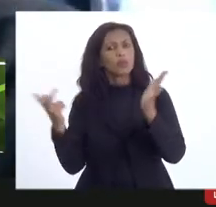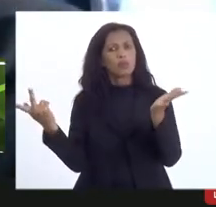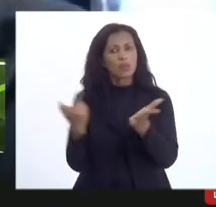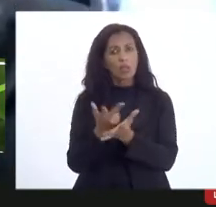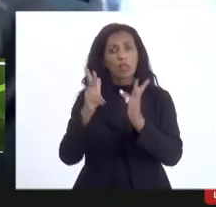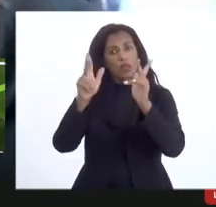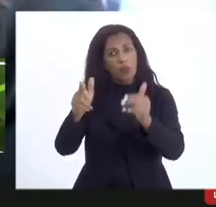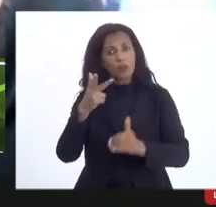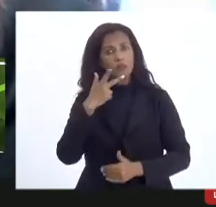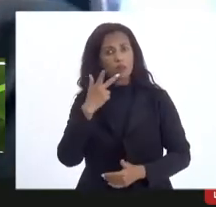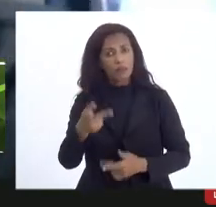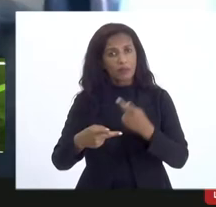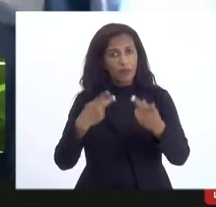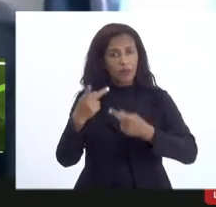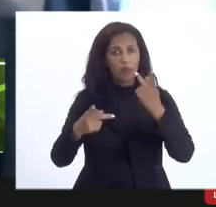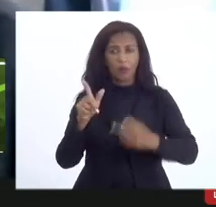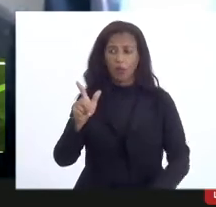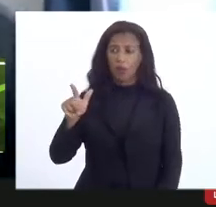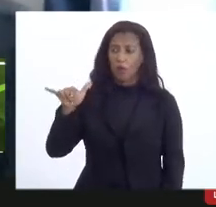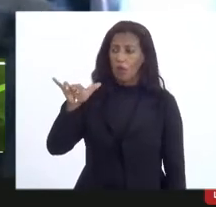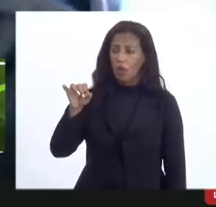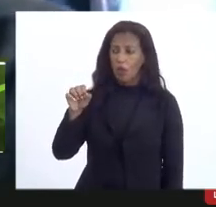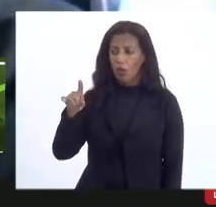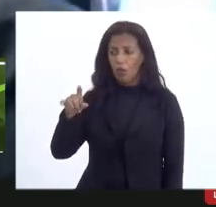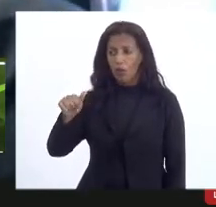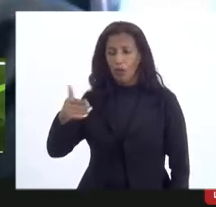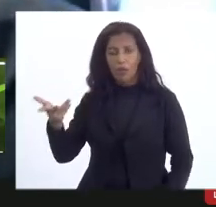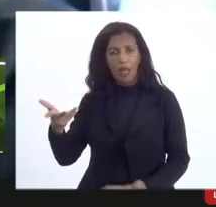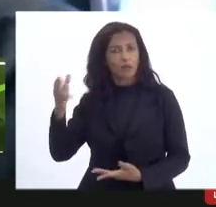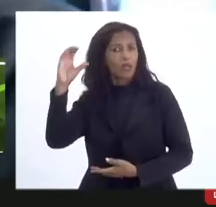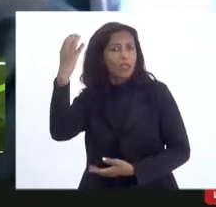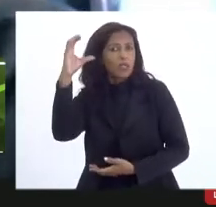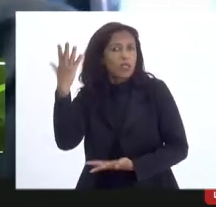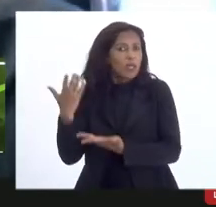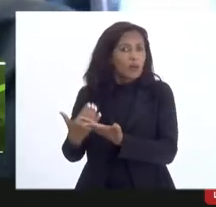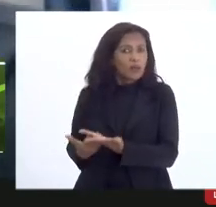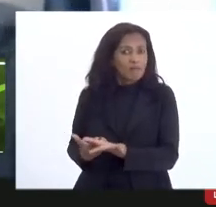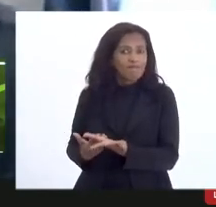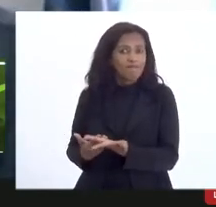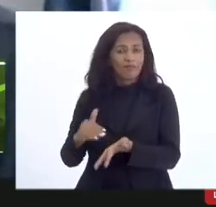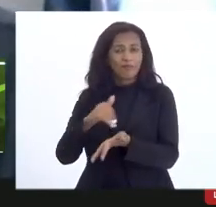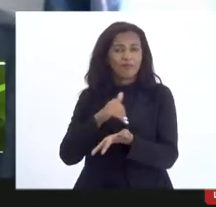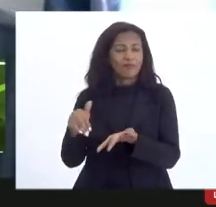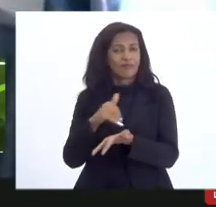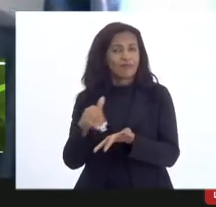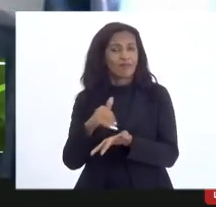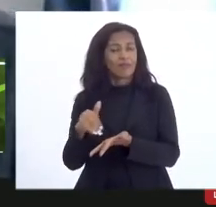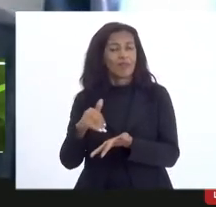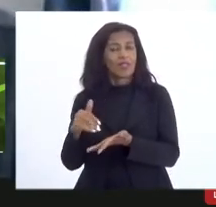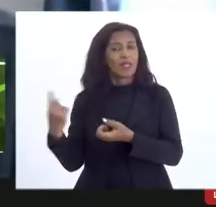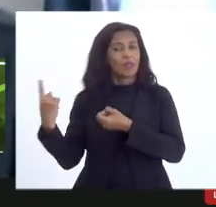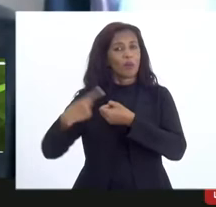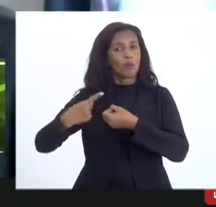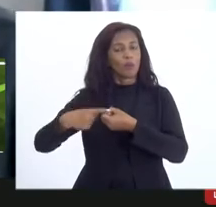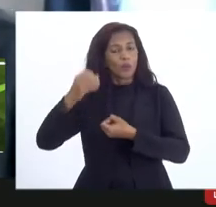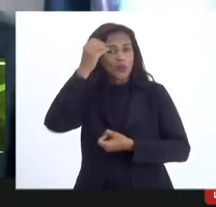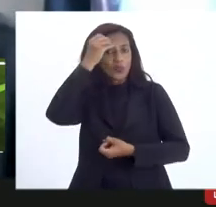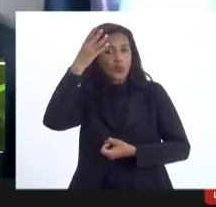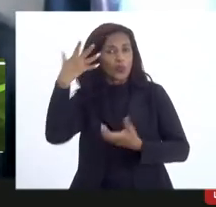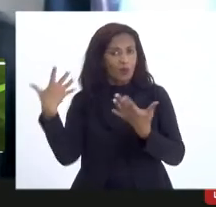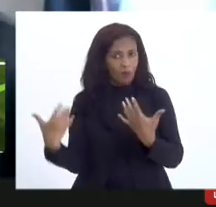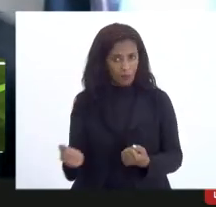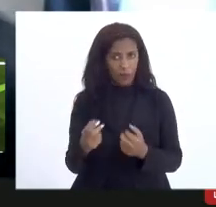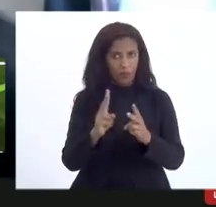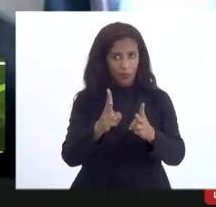dizendo agora que o Leonardo Jordano tocou em Niterói com a Secretaria Municipal de Cultura vamos